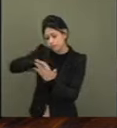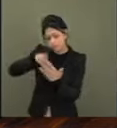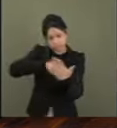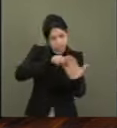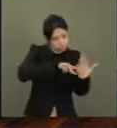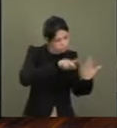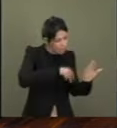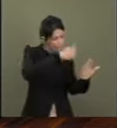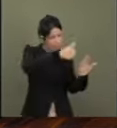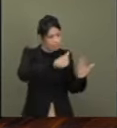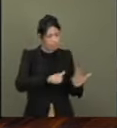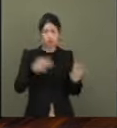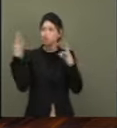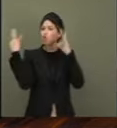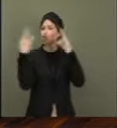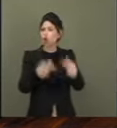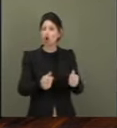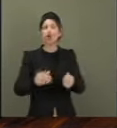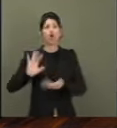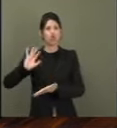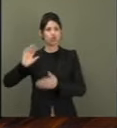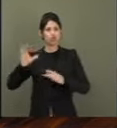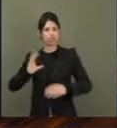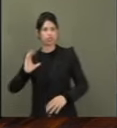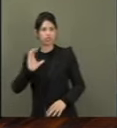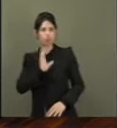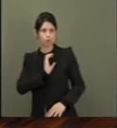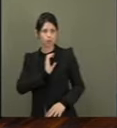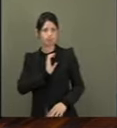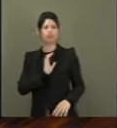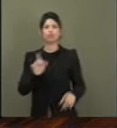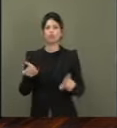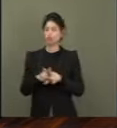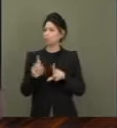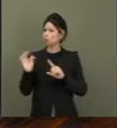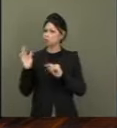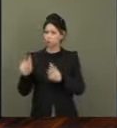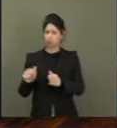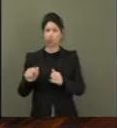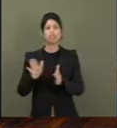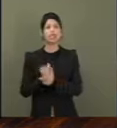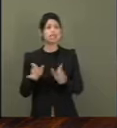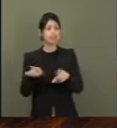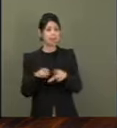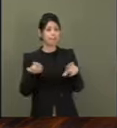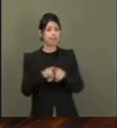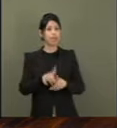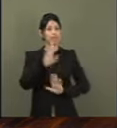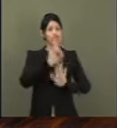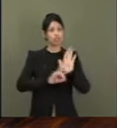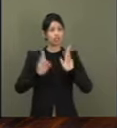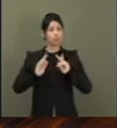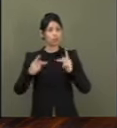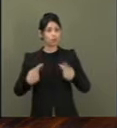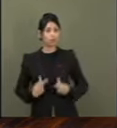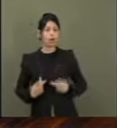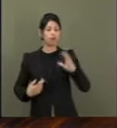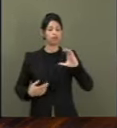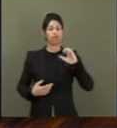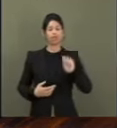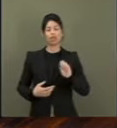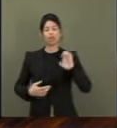Humberto Costa, Assuntos Sociais, Mandela Cardoso, Assuntos Econômicos e Direitos Humanos, que eu, no caso, presido.